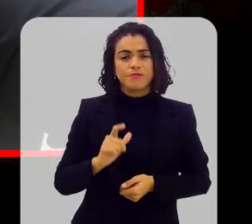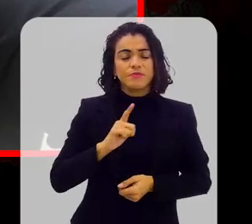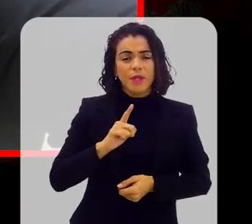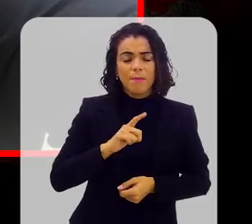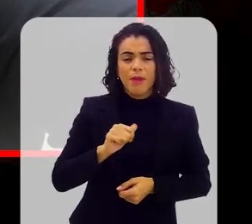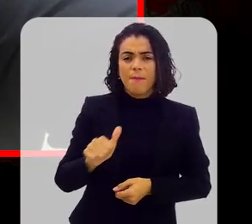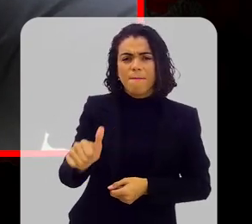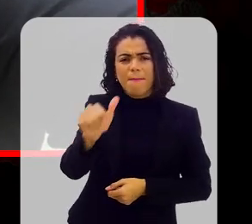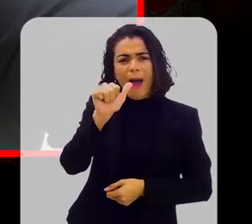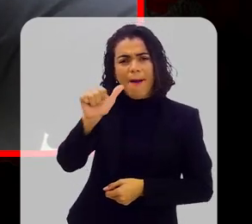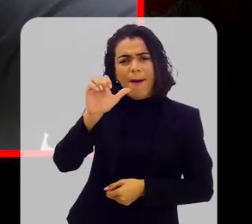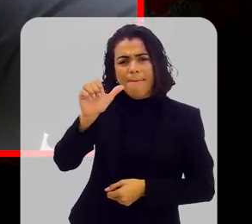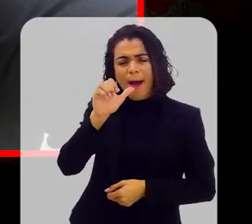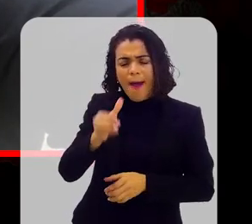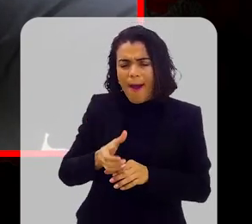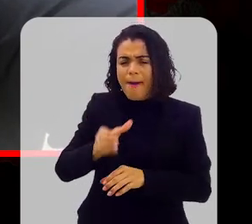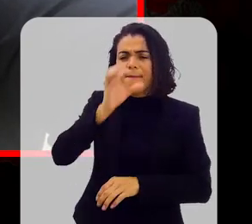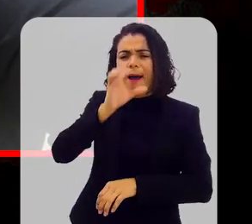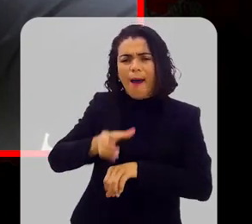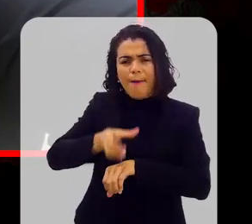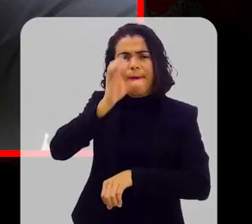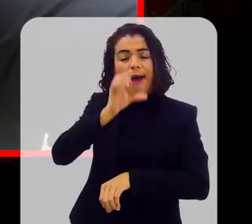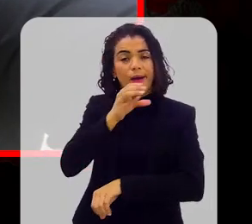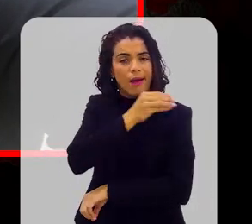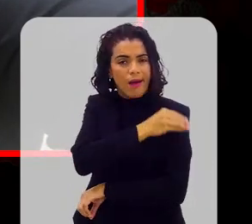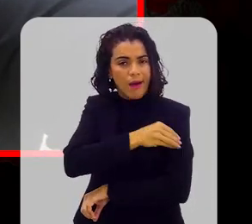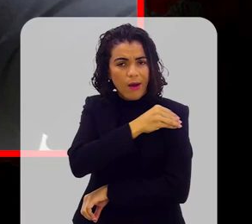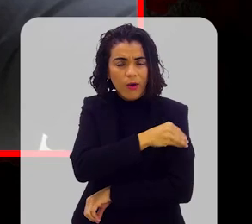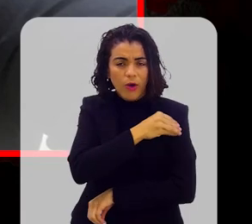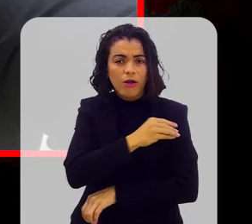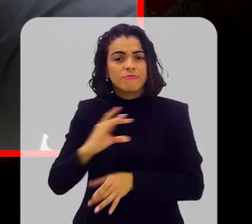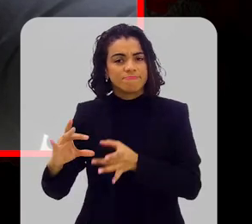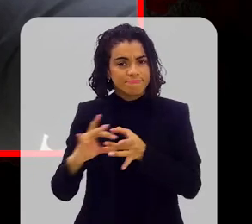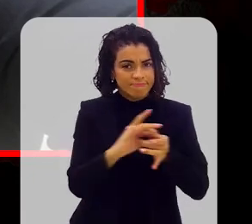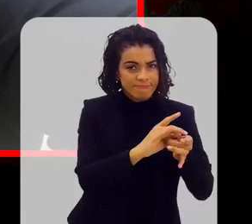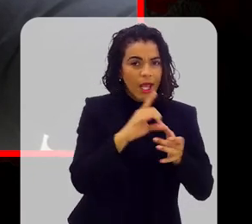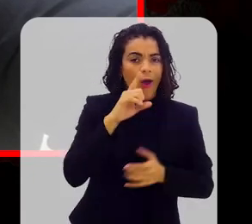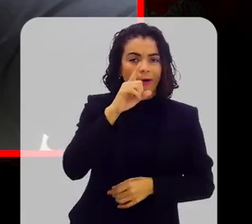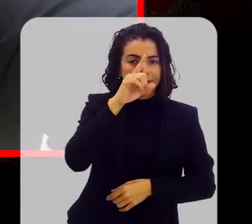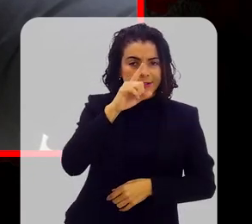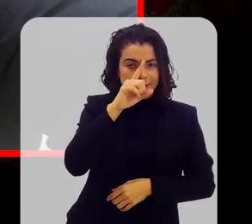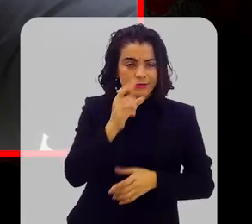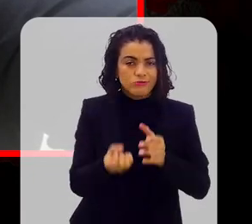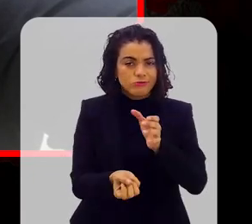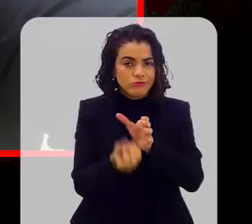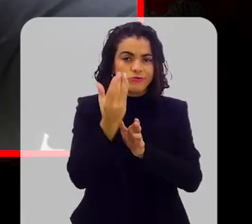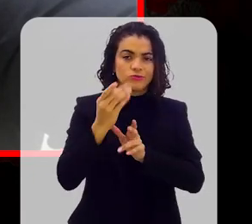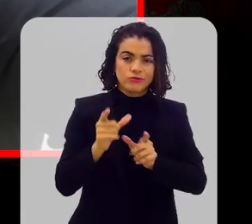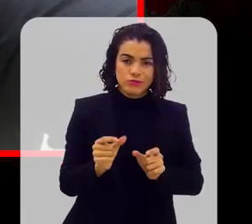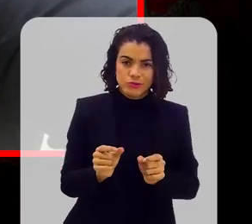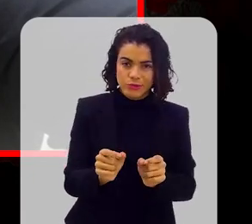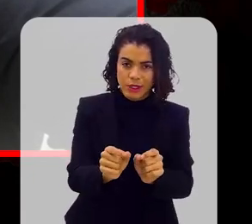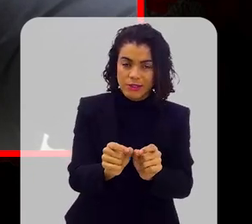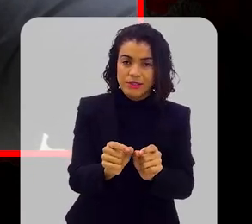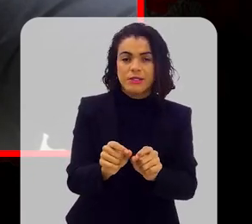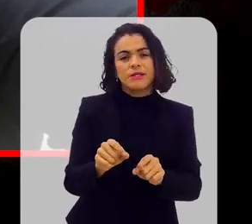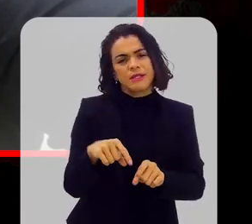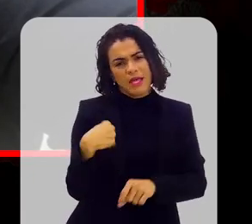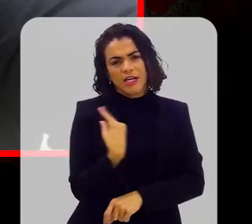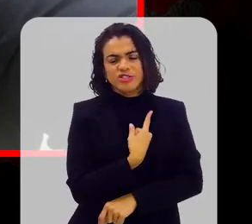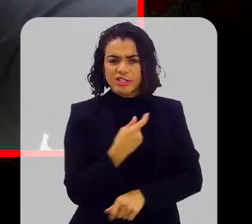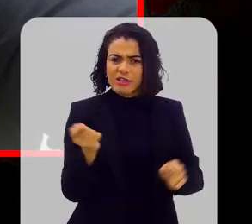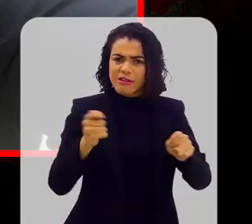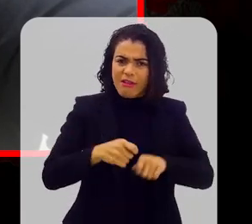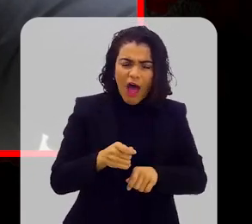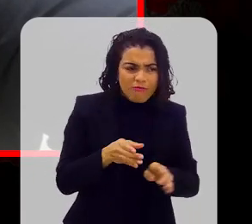Consumo de bebida alcoólica. Também tem um risco, está relacionado ao risco do câncer. Então, é uma coisa que a gente